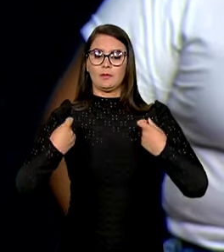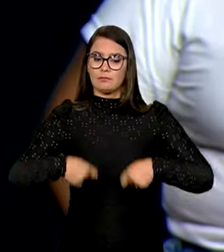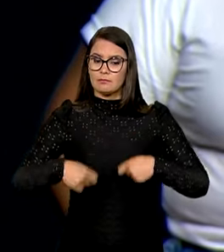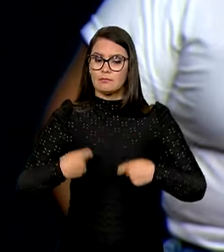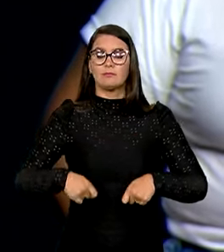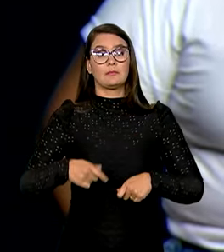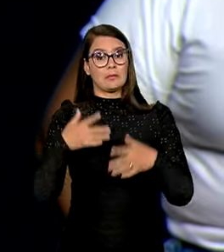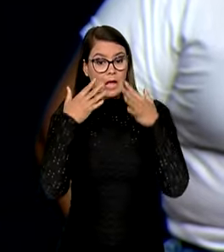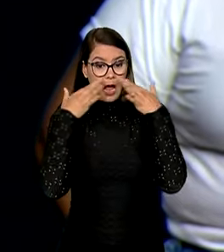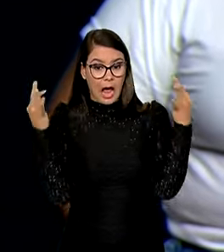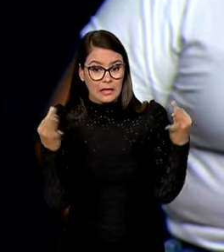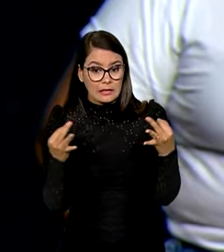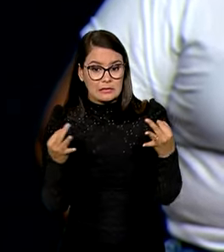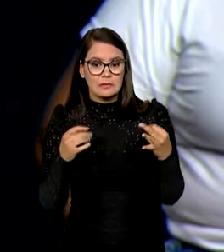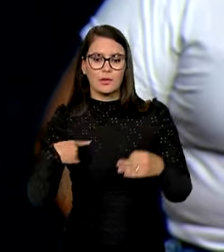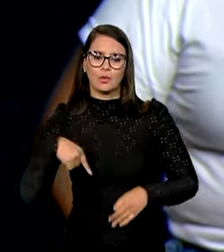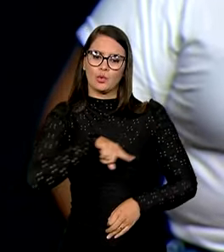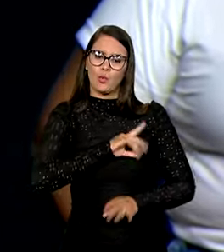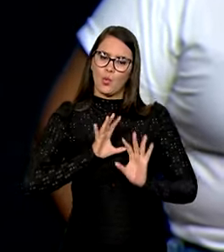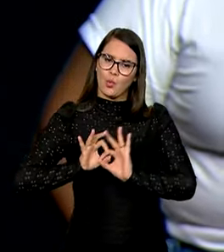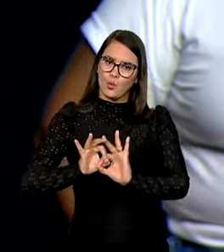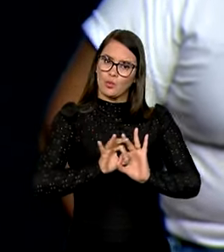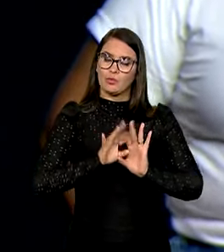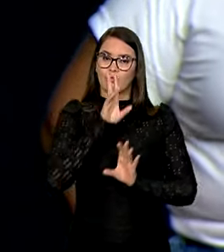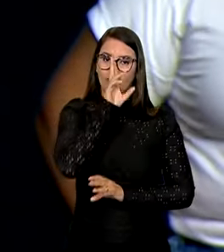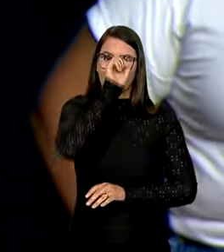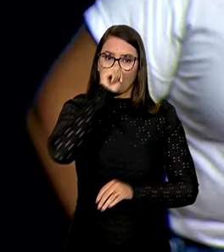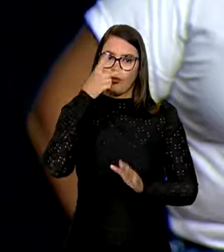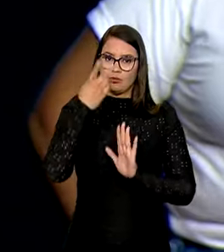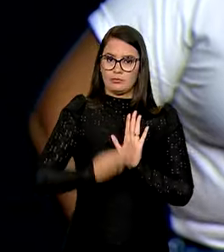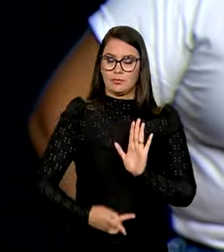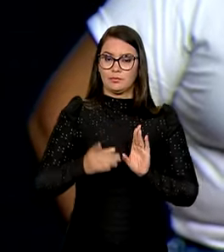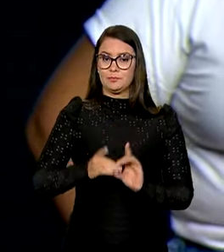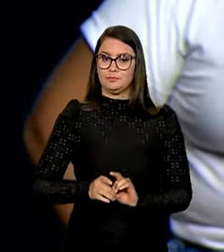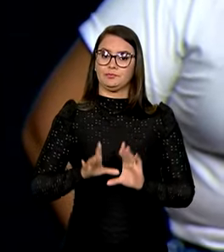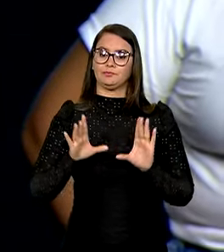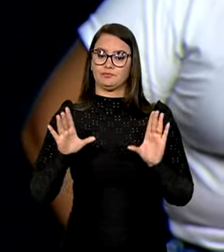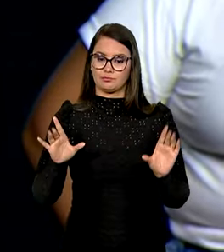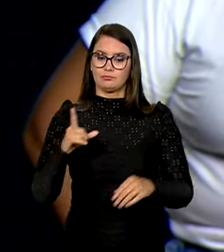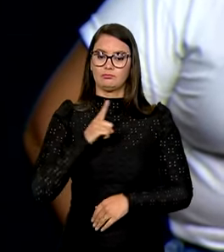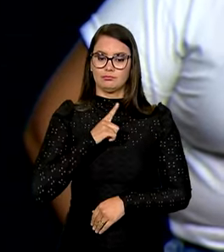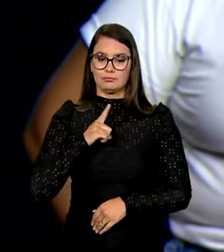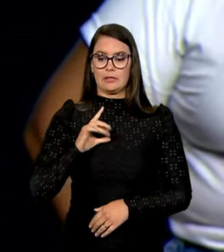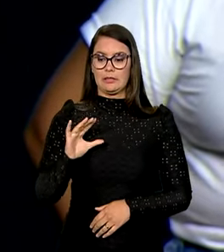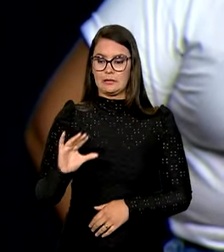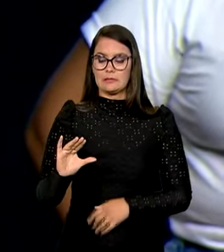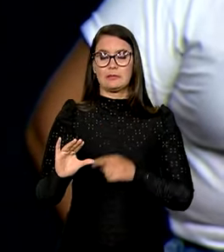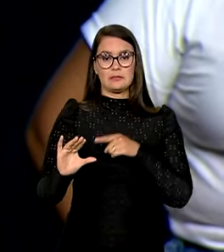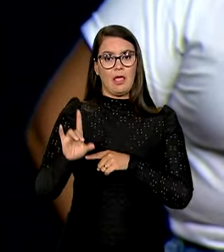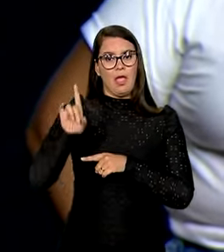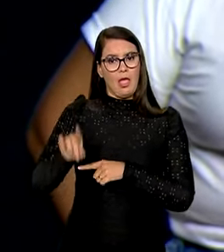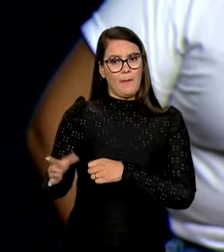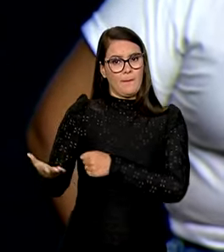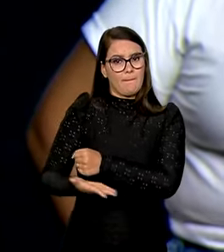alertas, fortes, unidos e fortalecendo o projeto democrático que tem a ciência como um